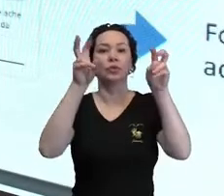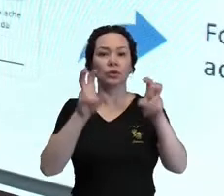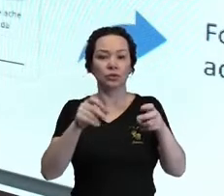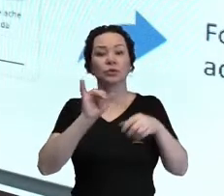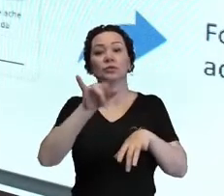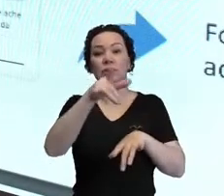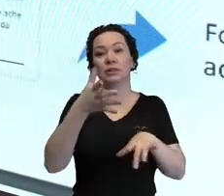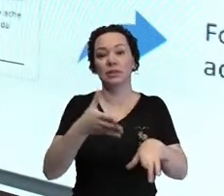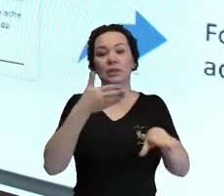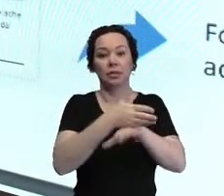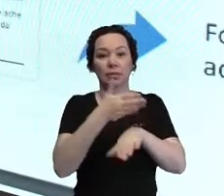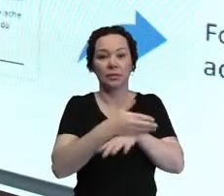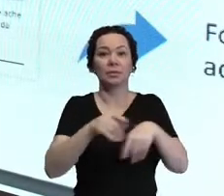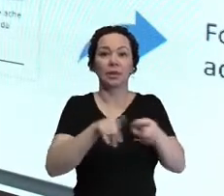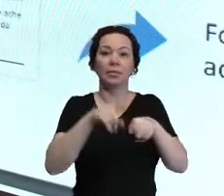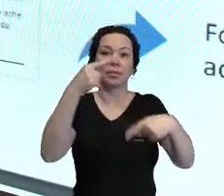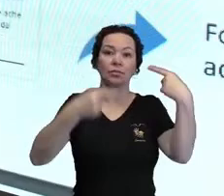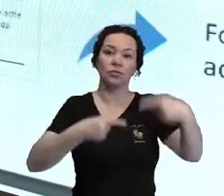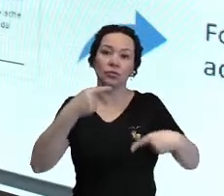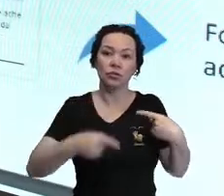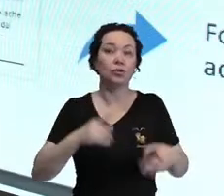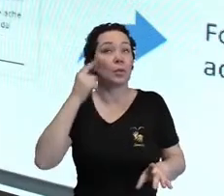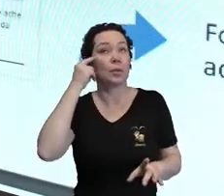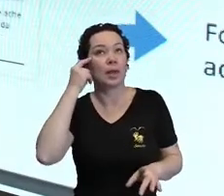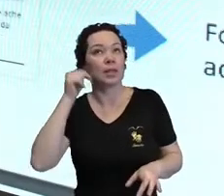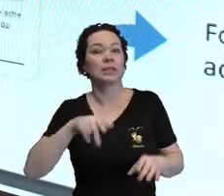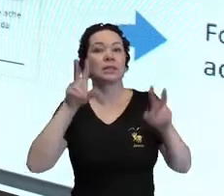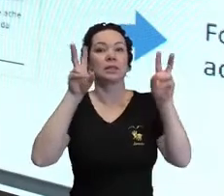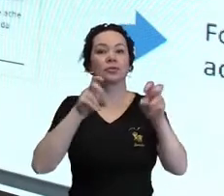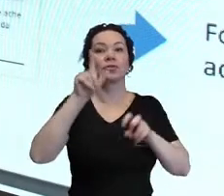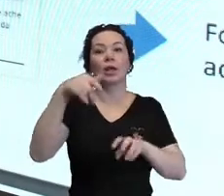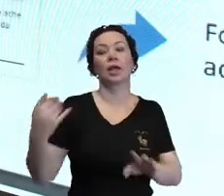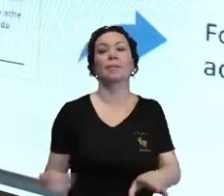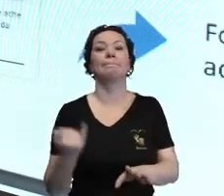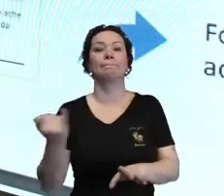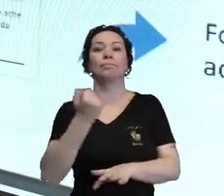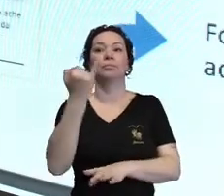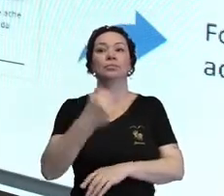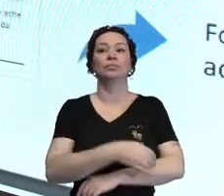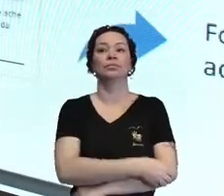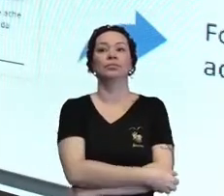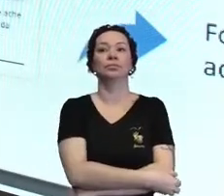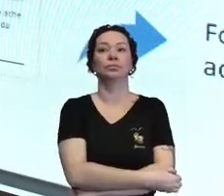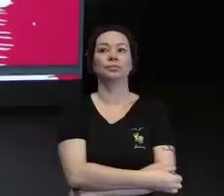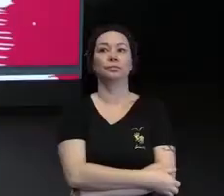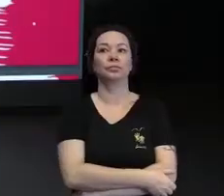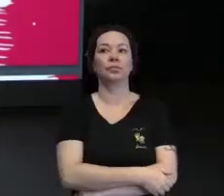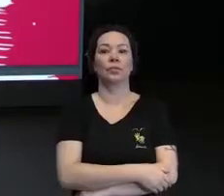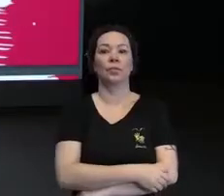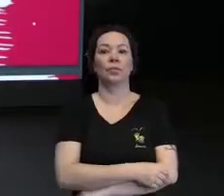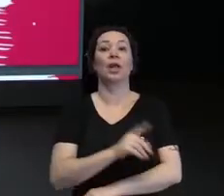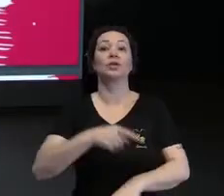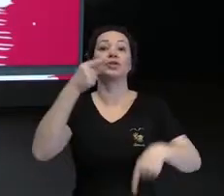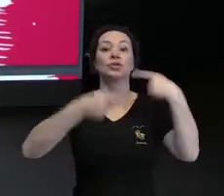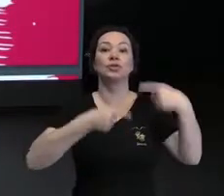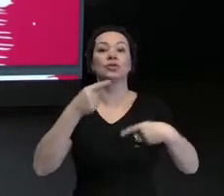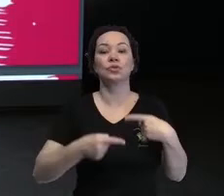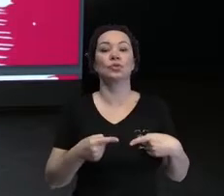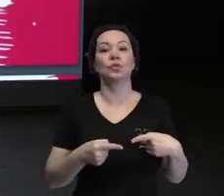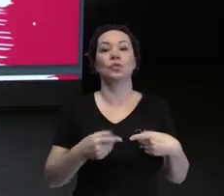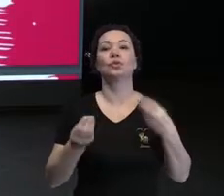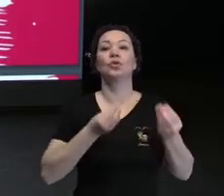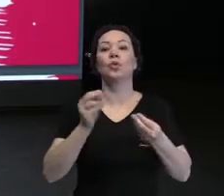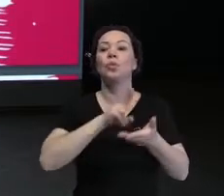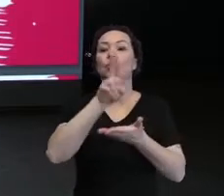Então, quem quiser fazer parte, discutir, refletir sobre esse assunto, é muito importante, onde a gente discute a questão do uso